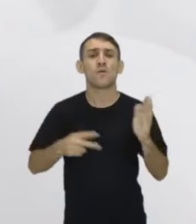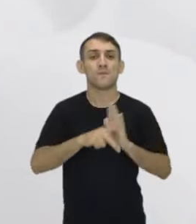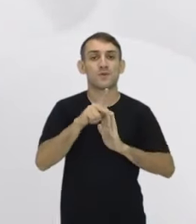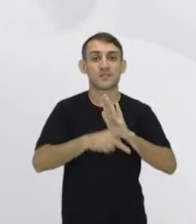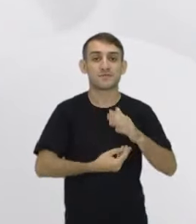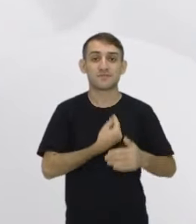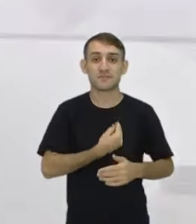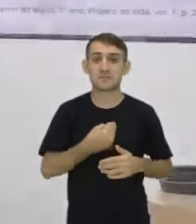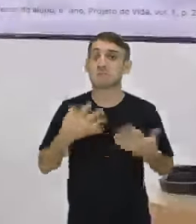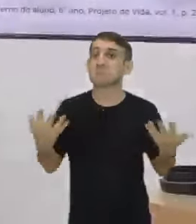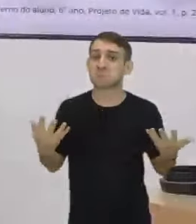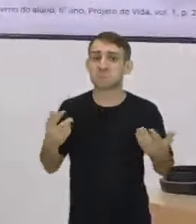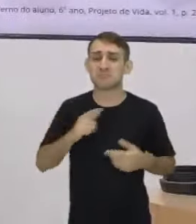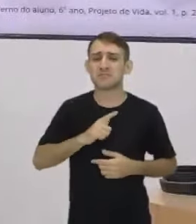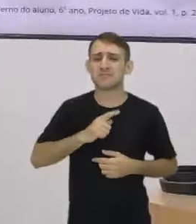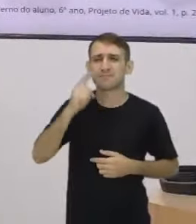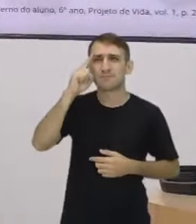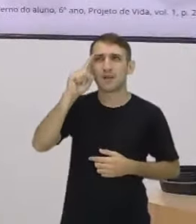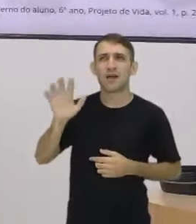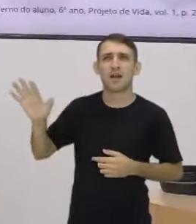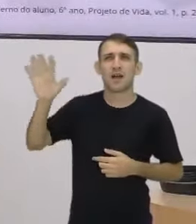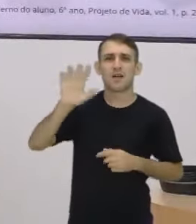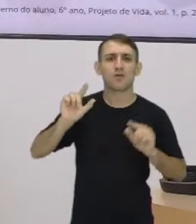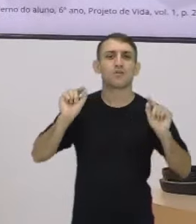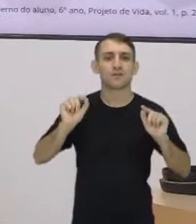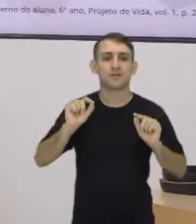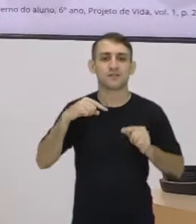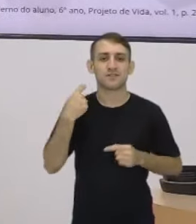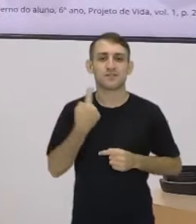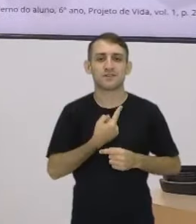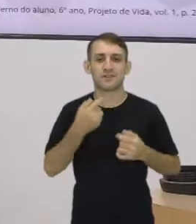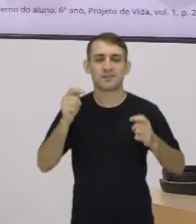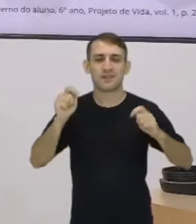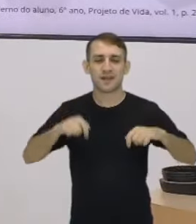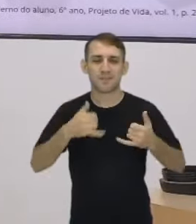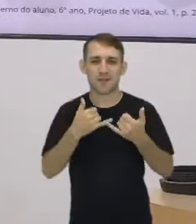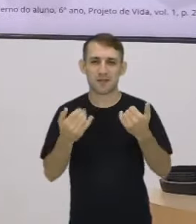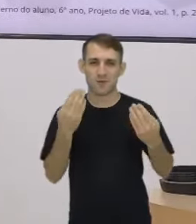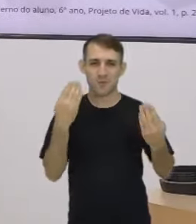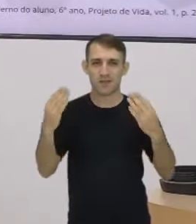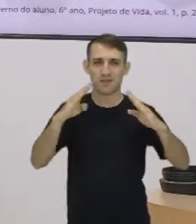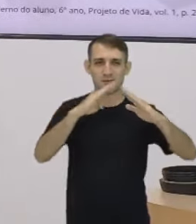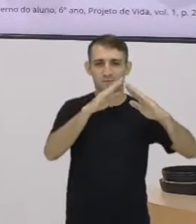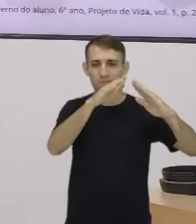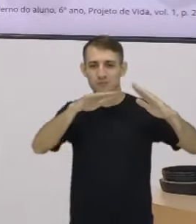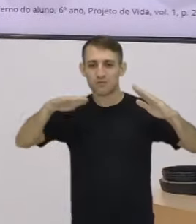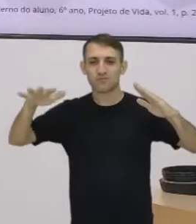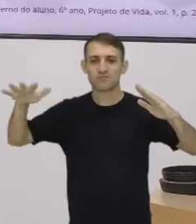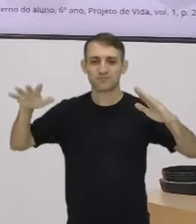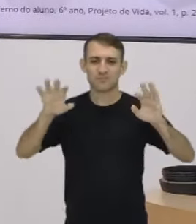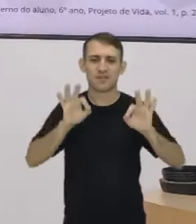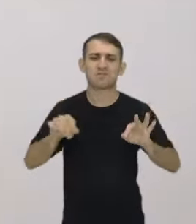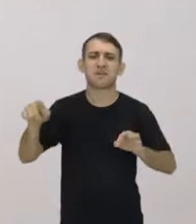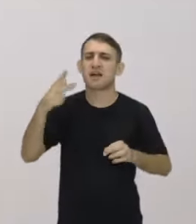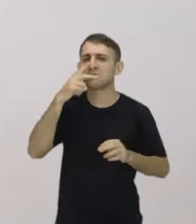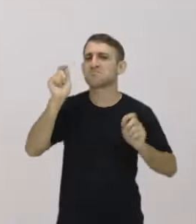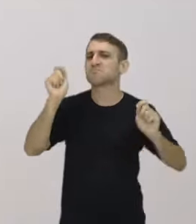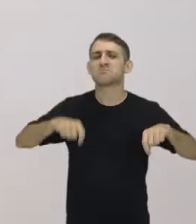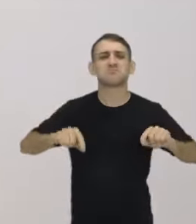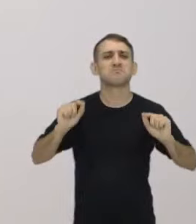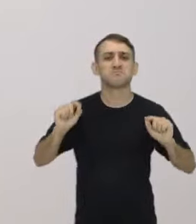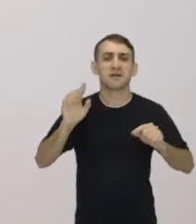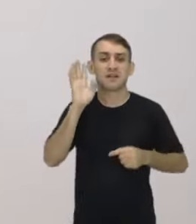de vida? O que você tem em mente? Aí a gente coloca como o telhado da nossa casa. O você acha dessa possibilidade, Juliana? Nossa, muito